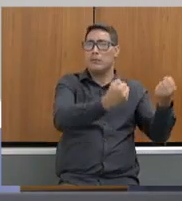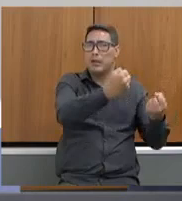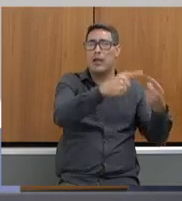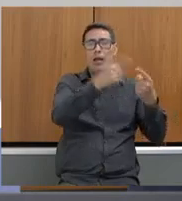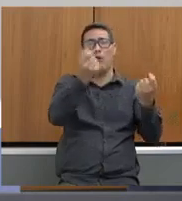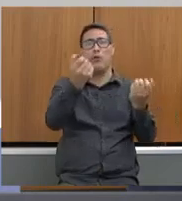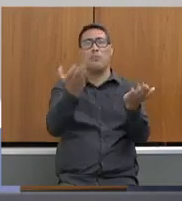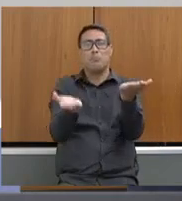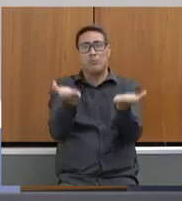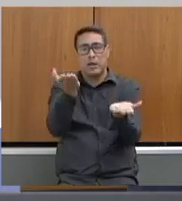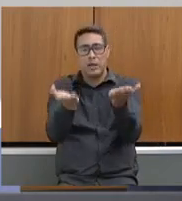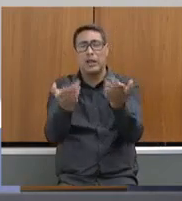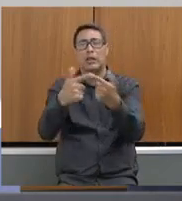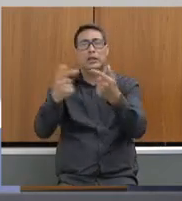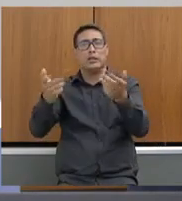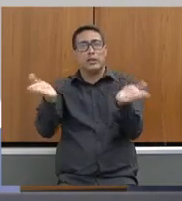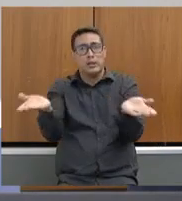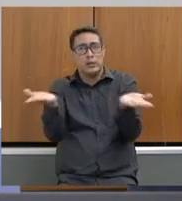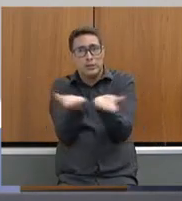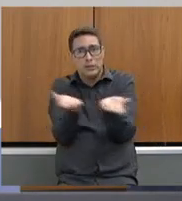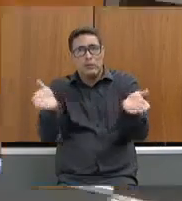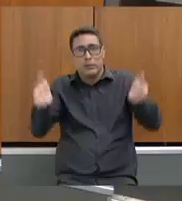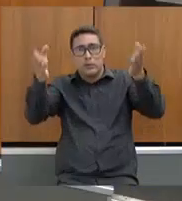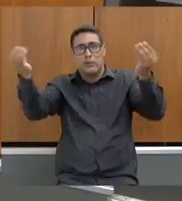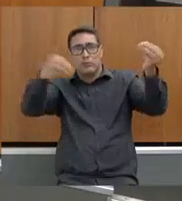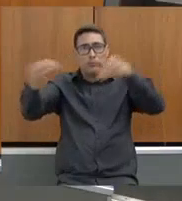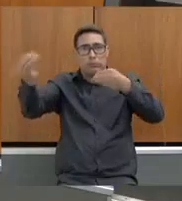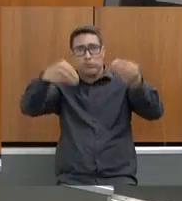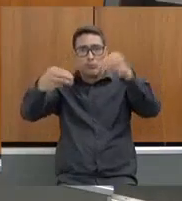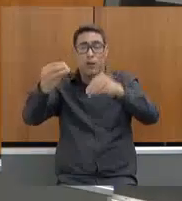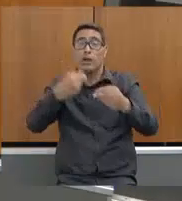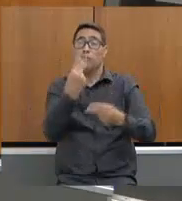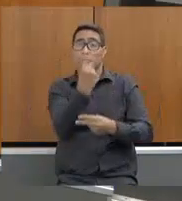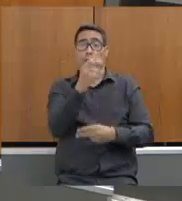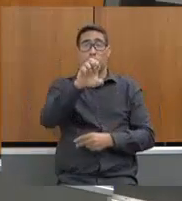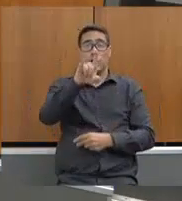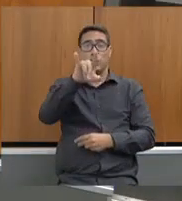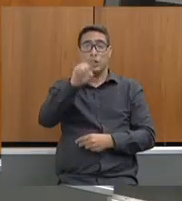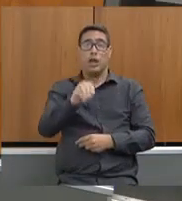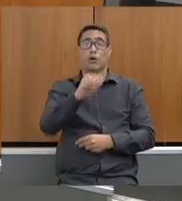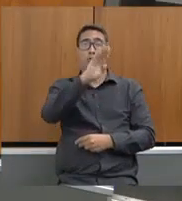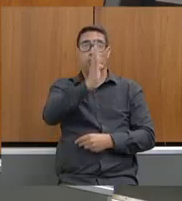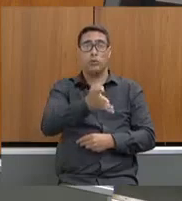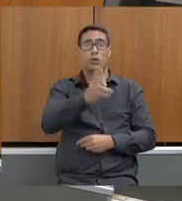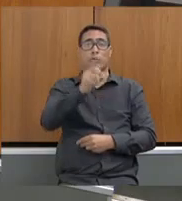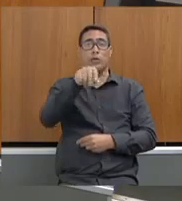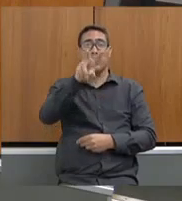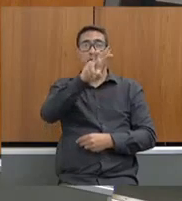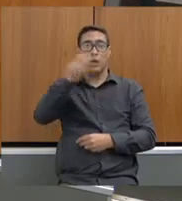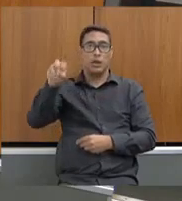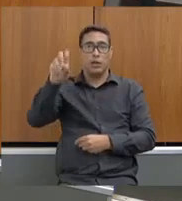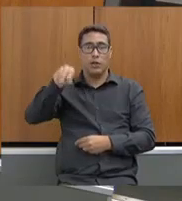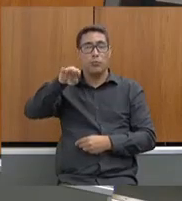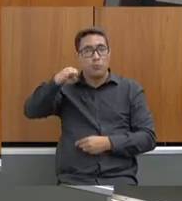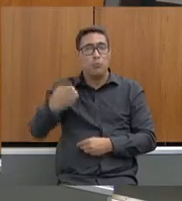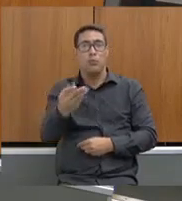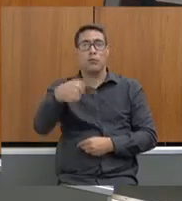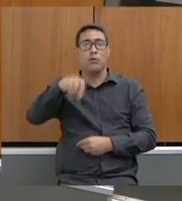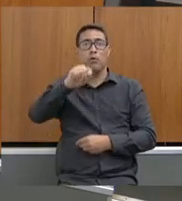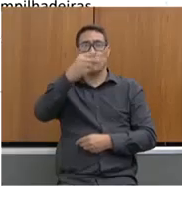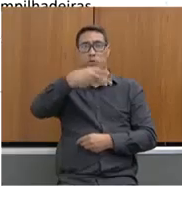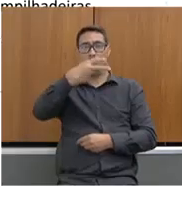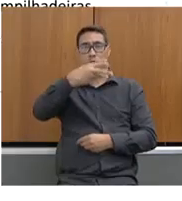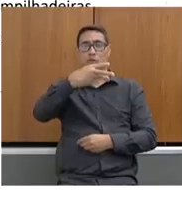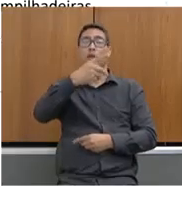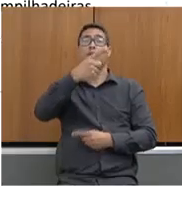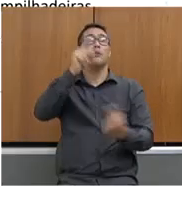coleta seletiva nos municípios. E um segundo edital de 4,5 milhões para três consórcios, também com o